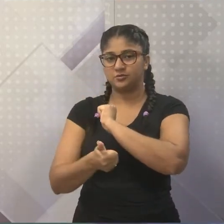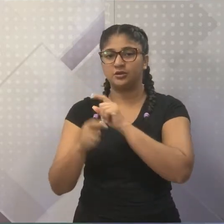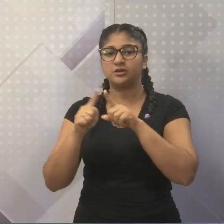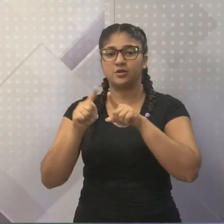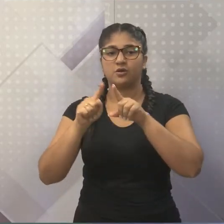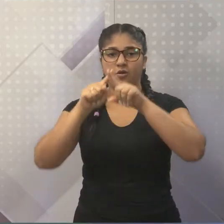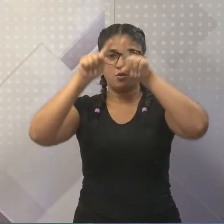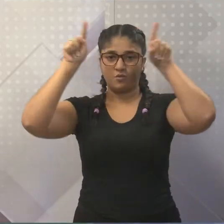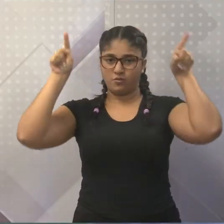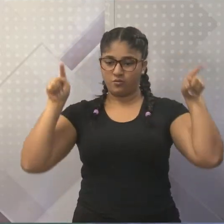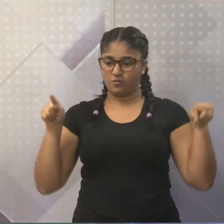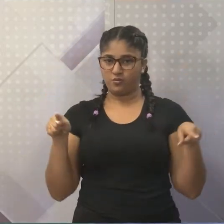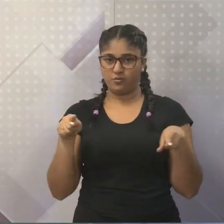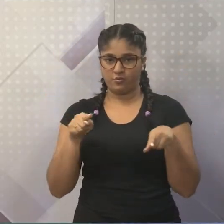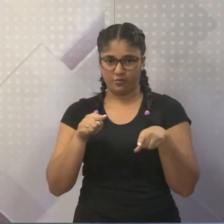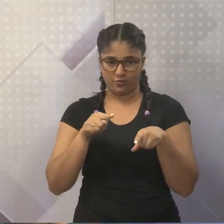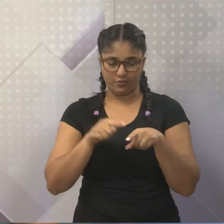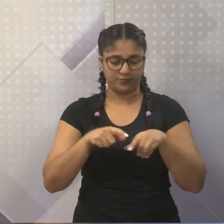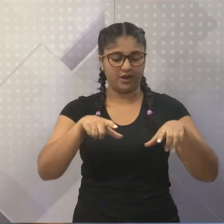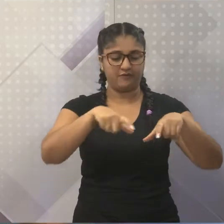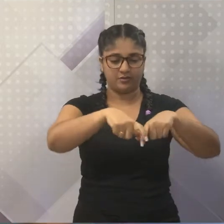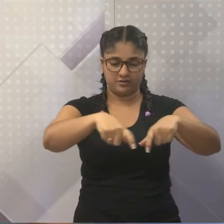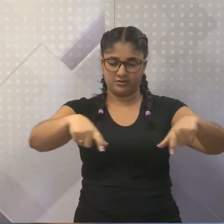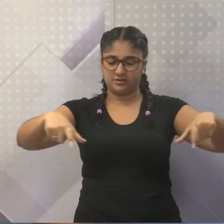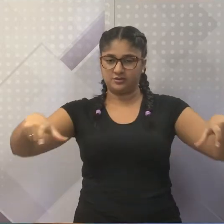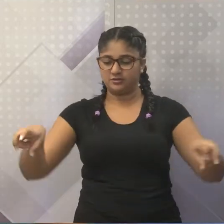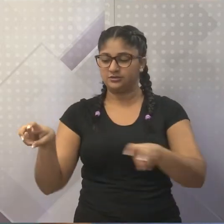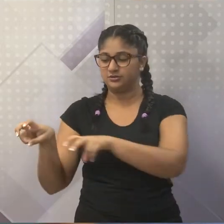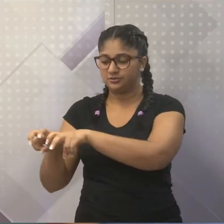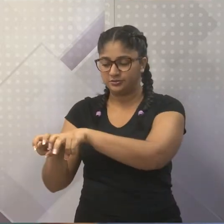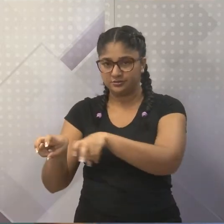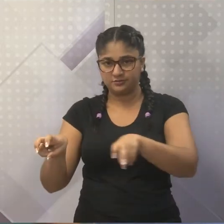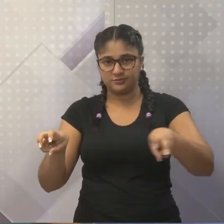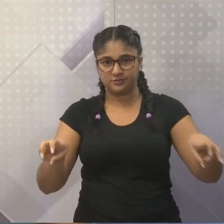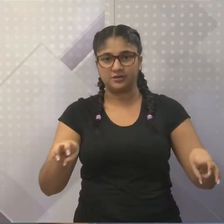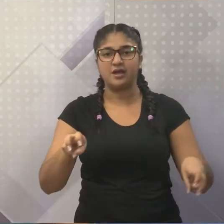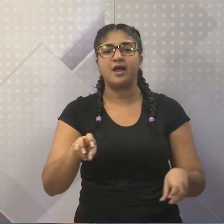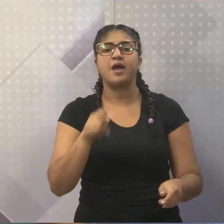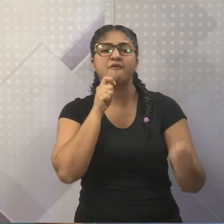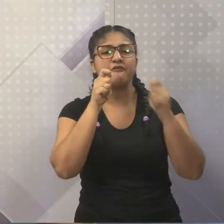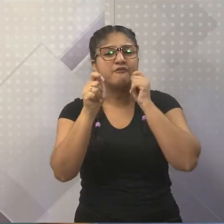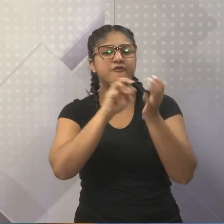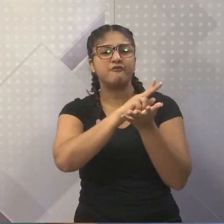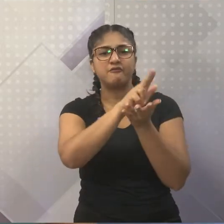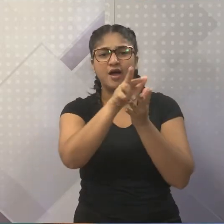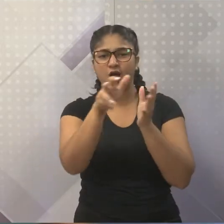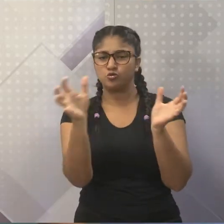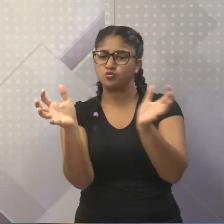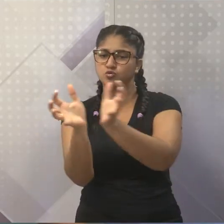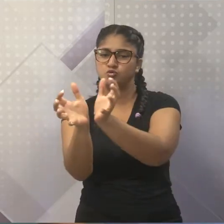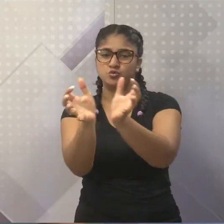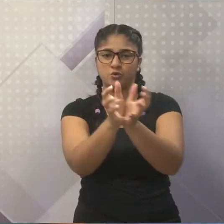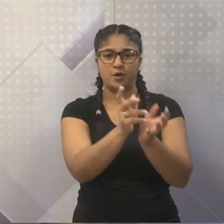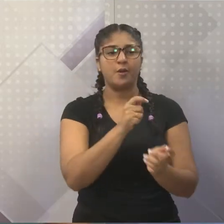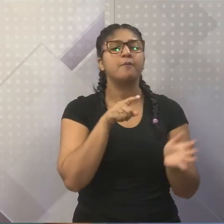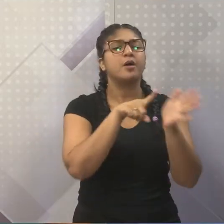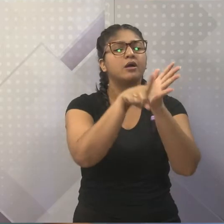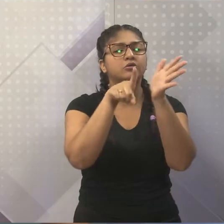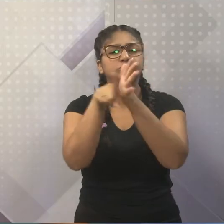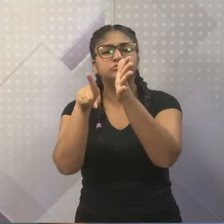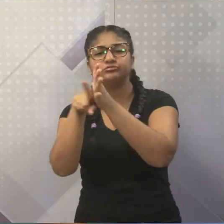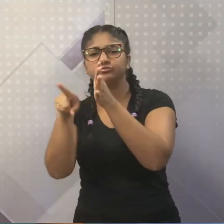um painel e aí ele responde a vários repórteres. Mas a característica maior é isso. É exatamente a coletiva, né? Exato. É uma coletiva